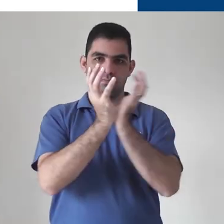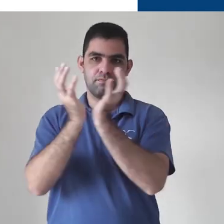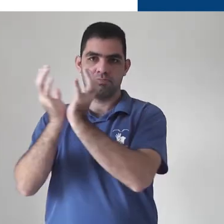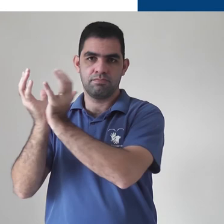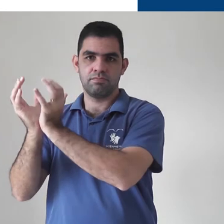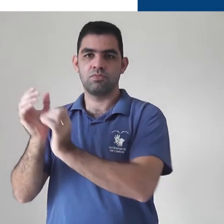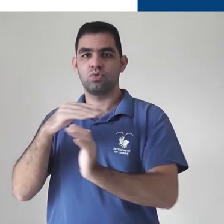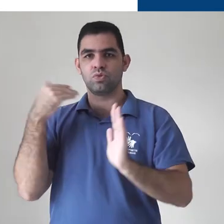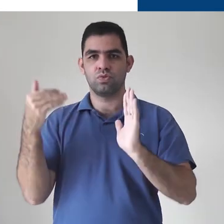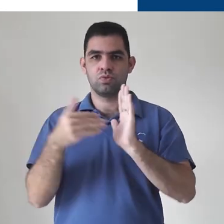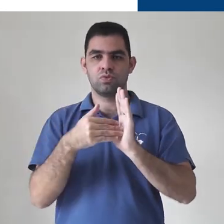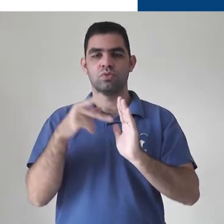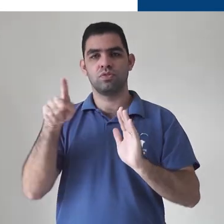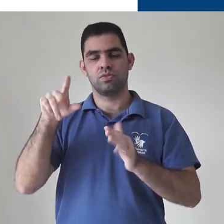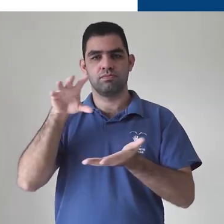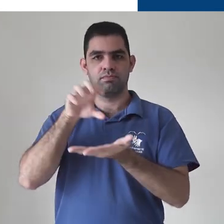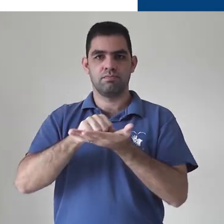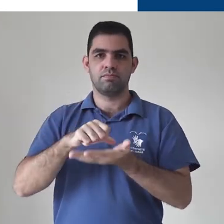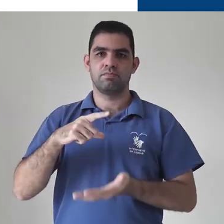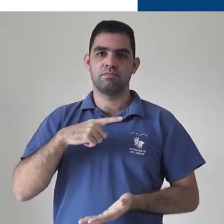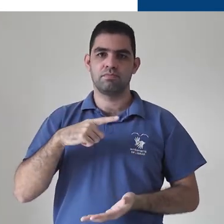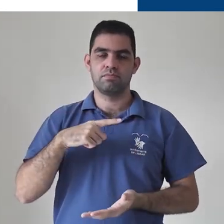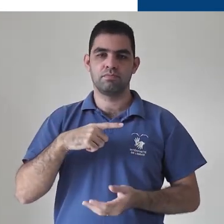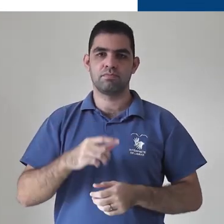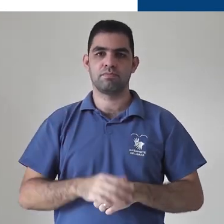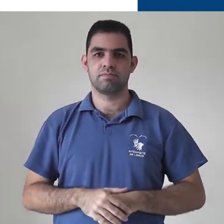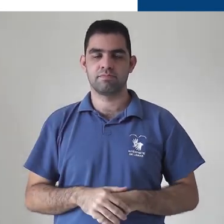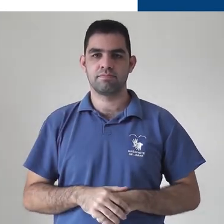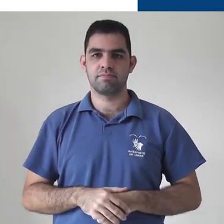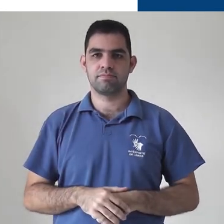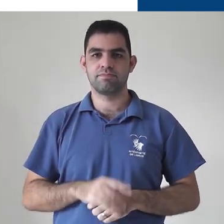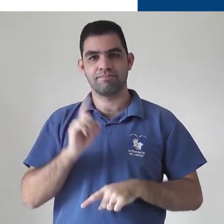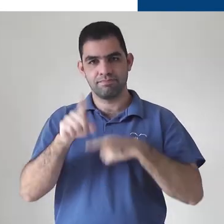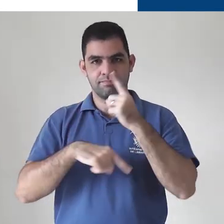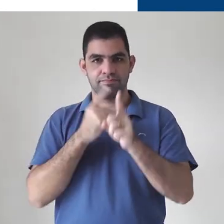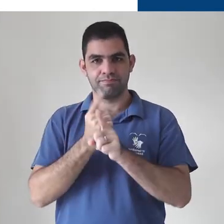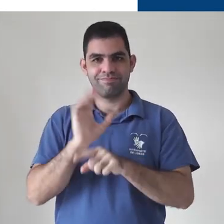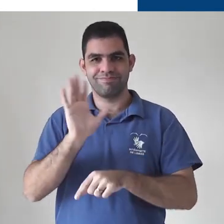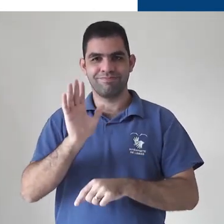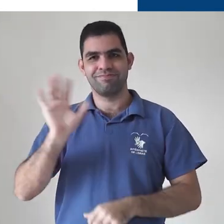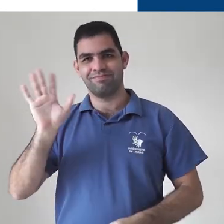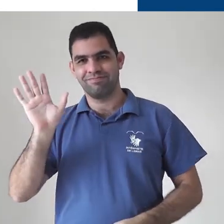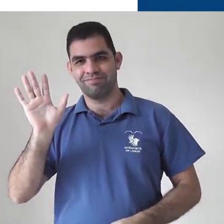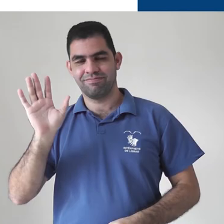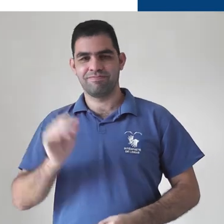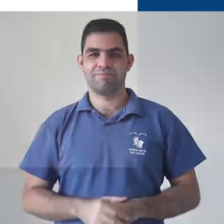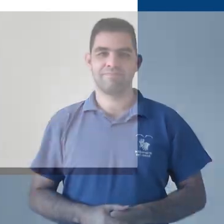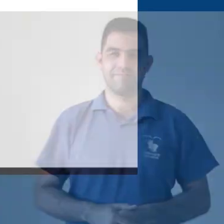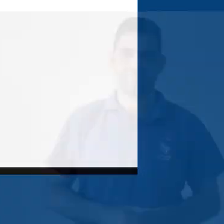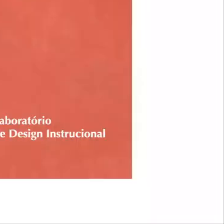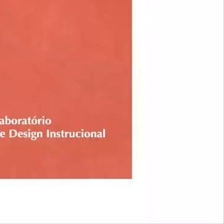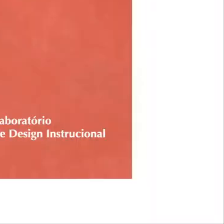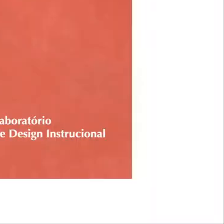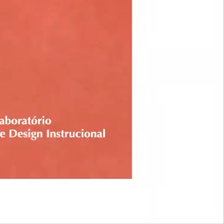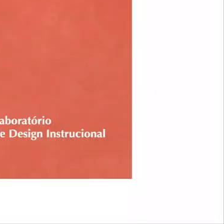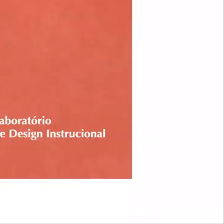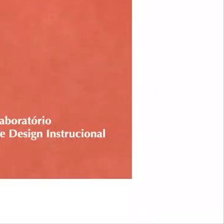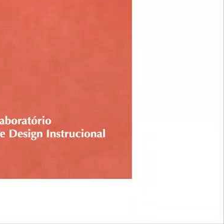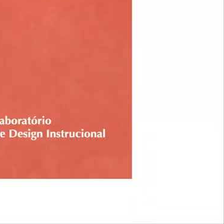direcionado para essa tela que mostra todas as suas turmas existentes. Espero você no próximo vídeo. Até logo!